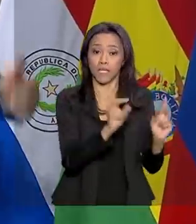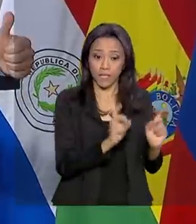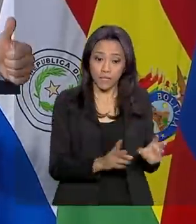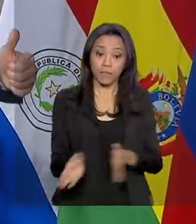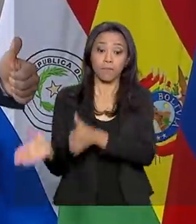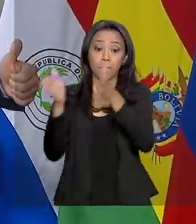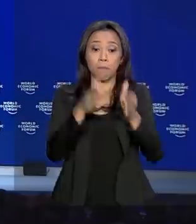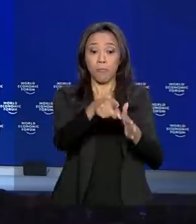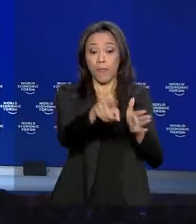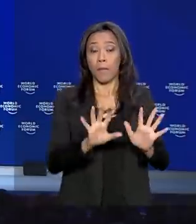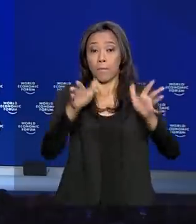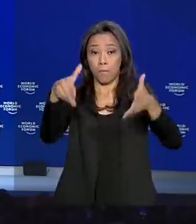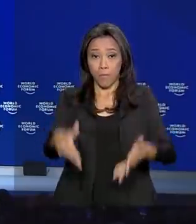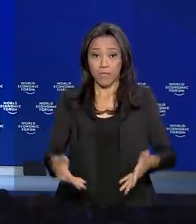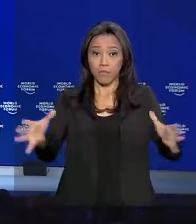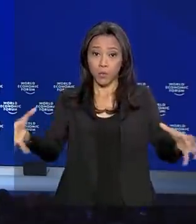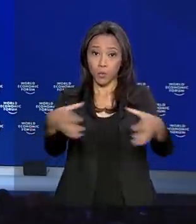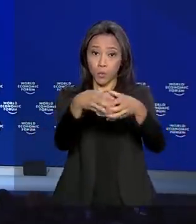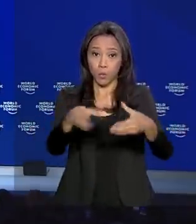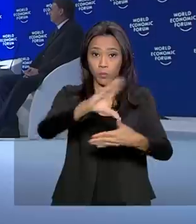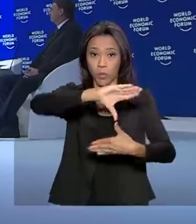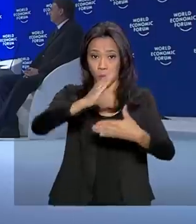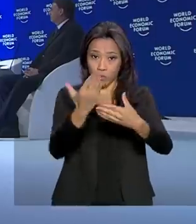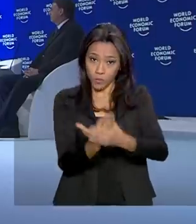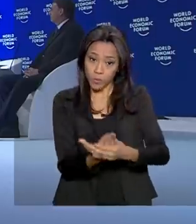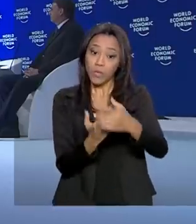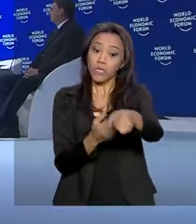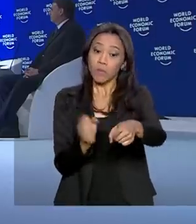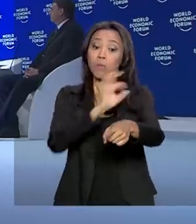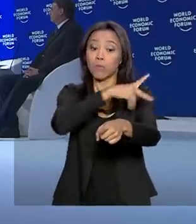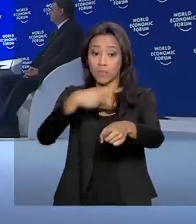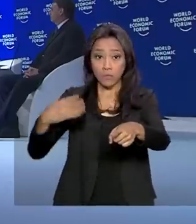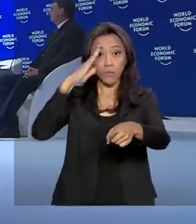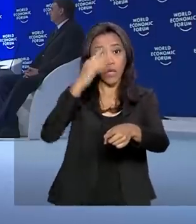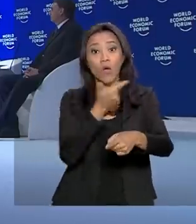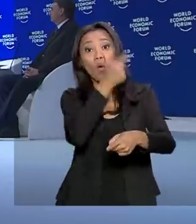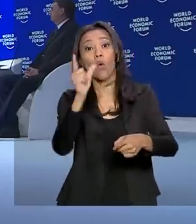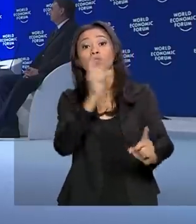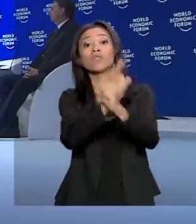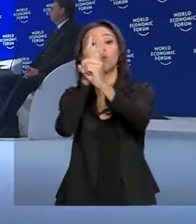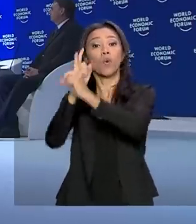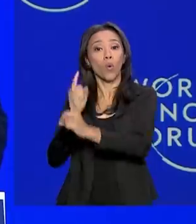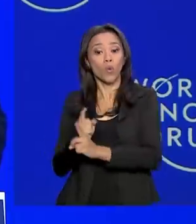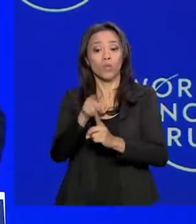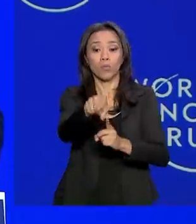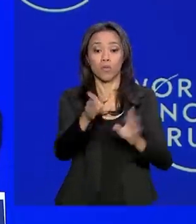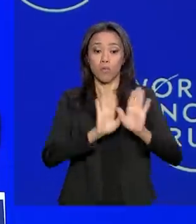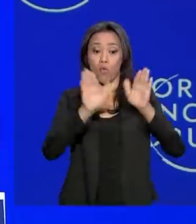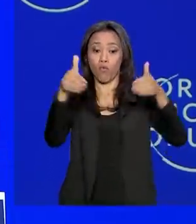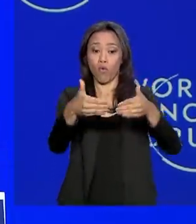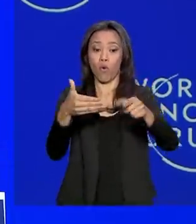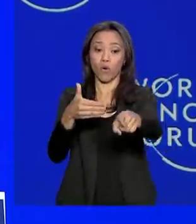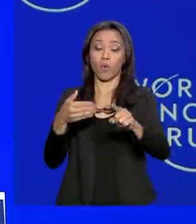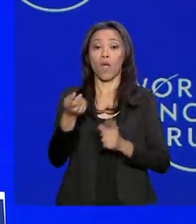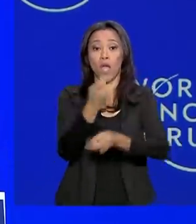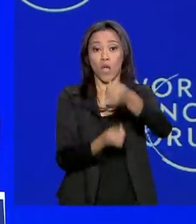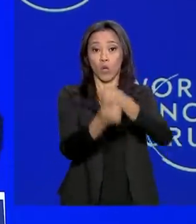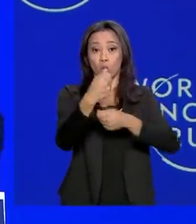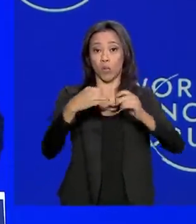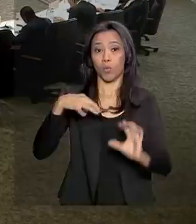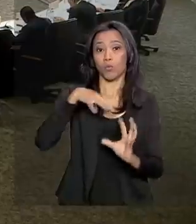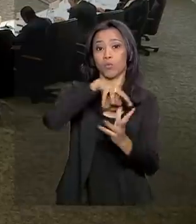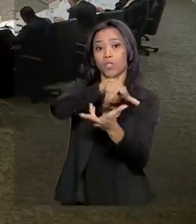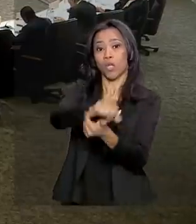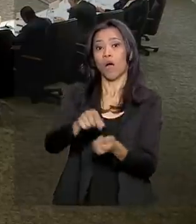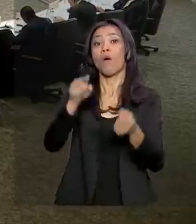cúpula do Mercosul, o presidente brasileiro também esteve em outros encontros importantes, como o Fórum Econômico Mundial, realizado em Davos, na